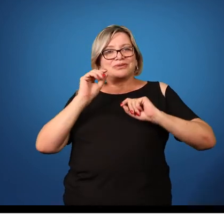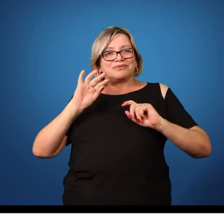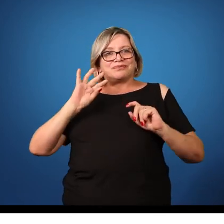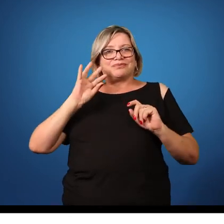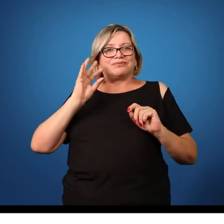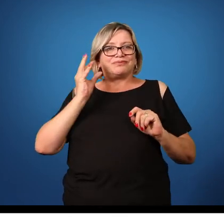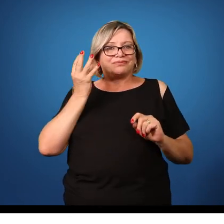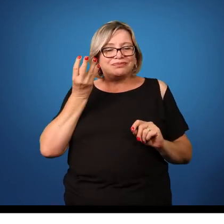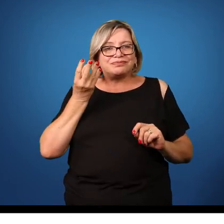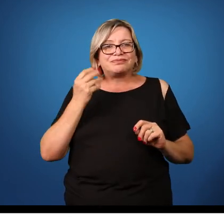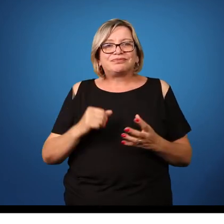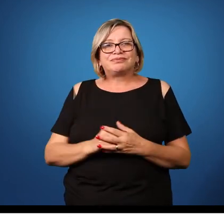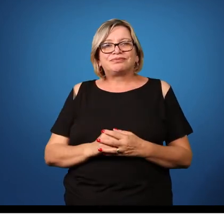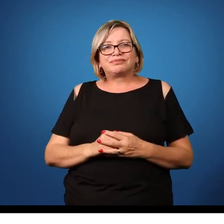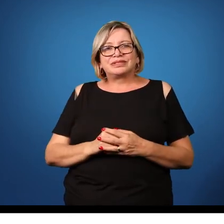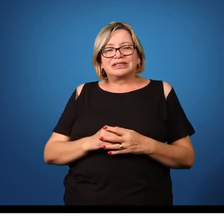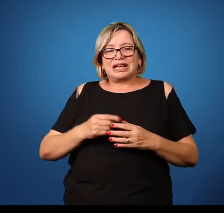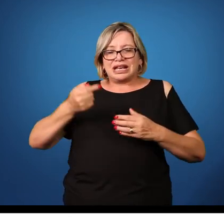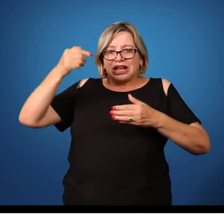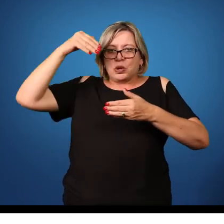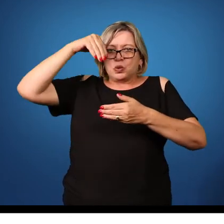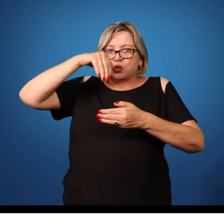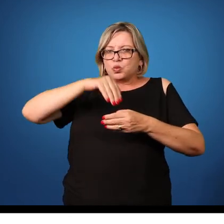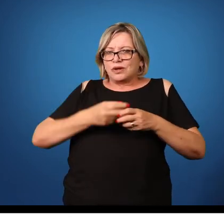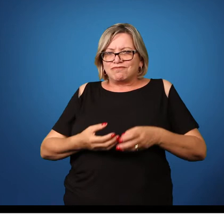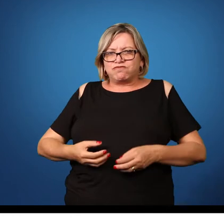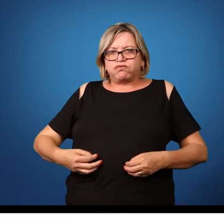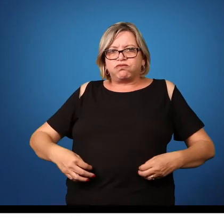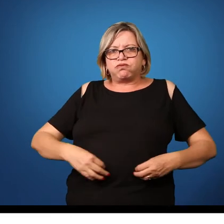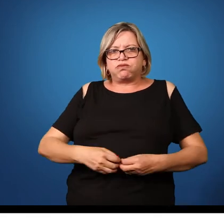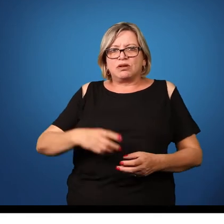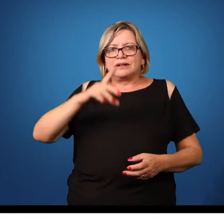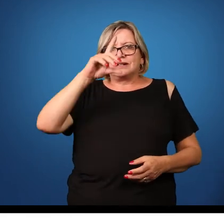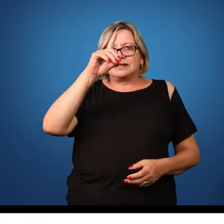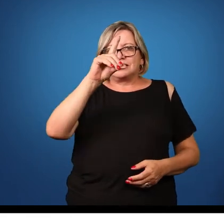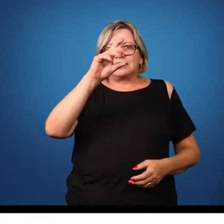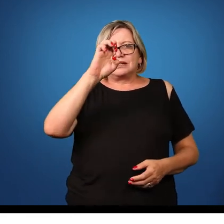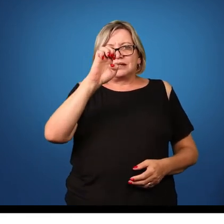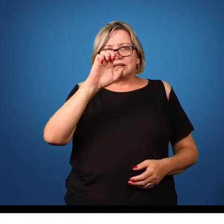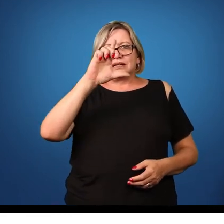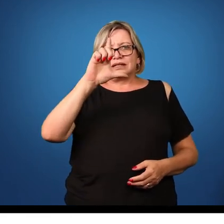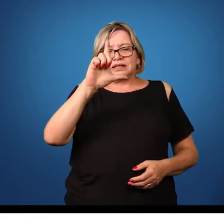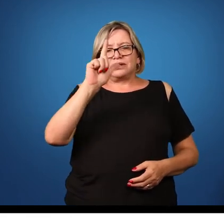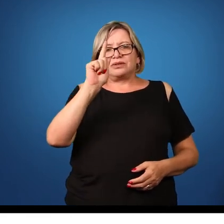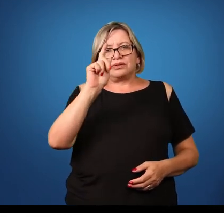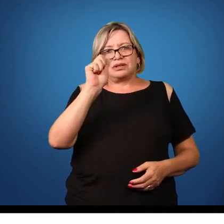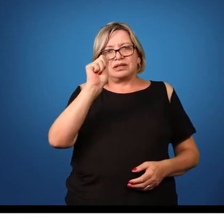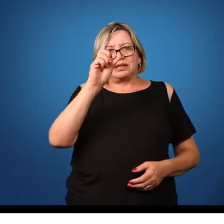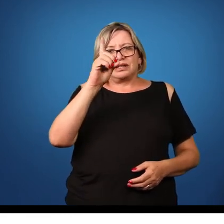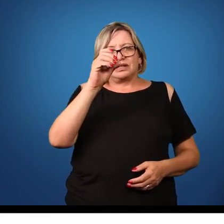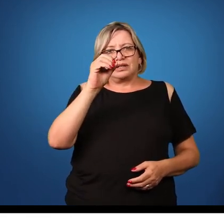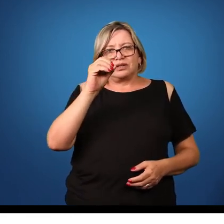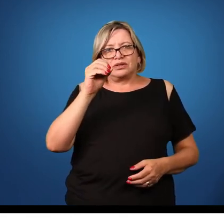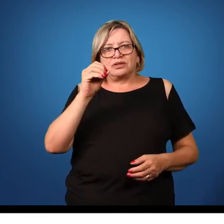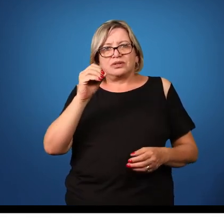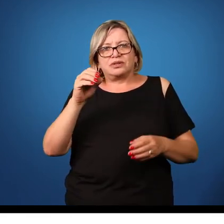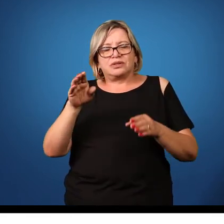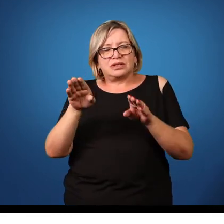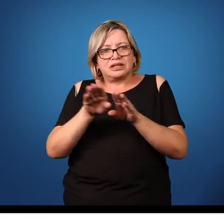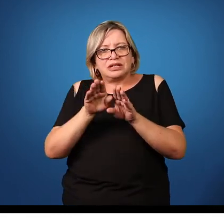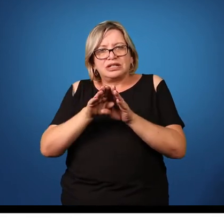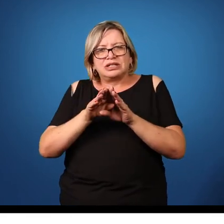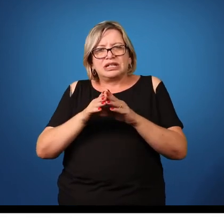alcançar o intestino delgado, ele ultrapassa a parede desse órgão chegando aos